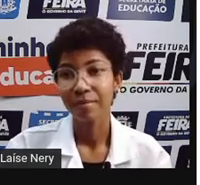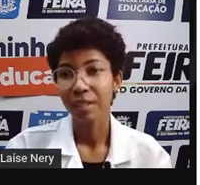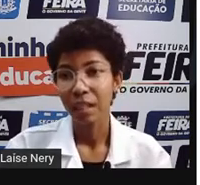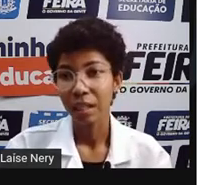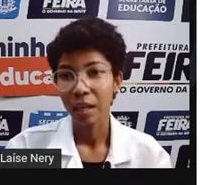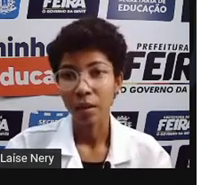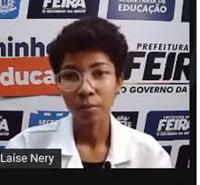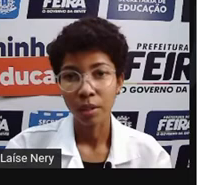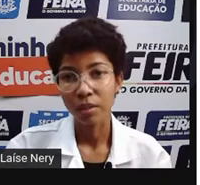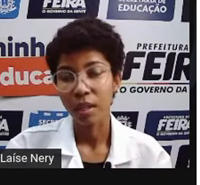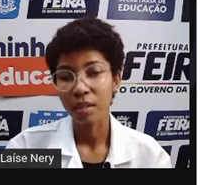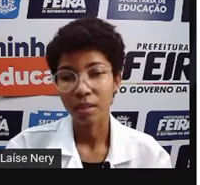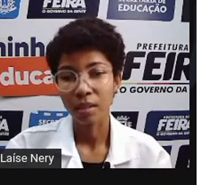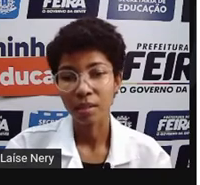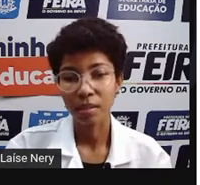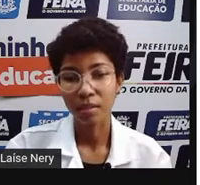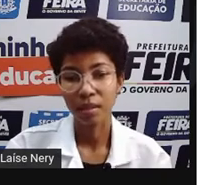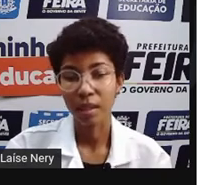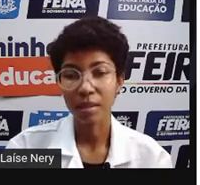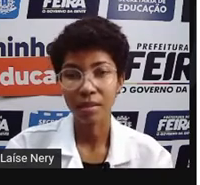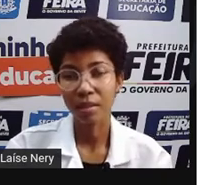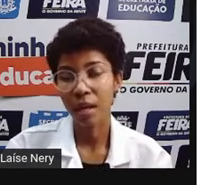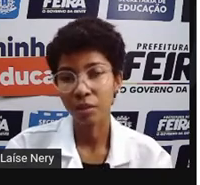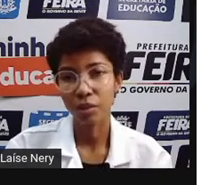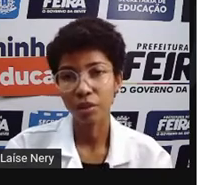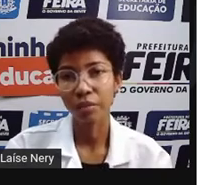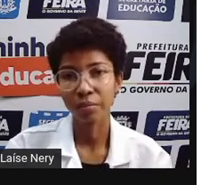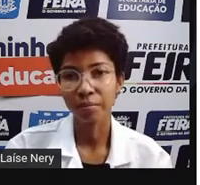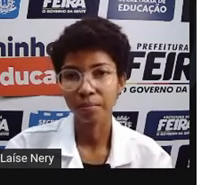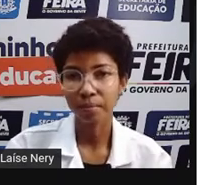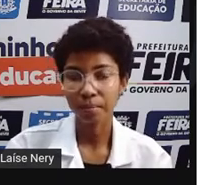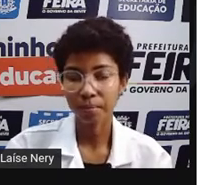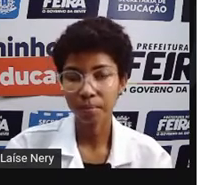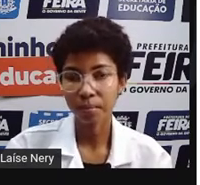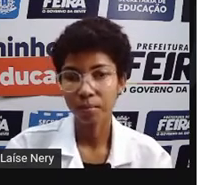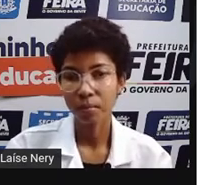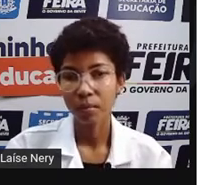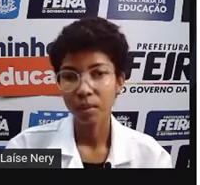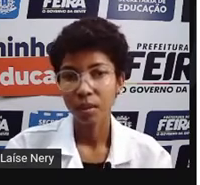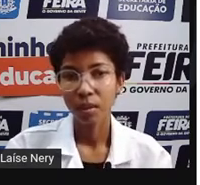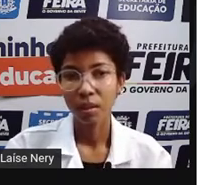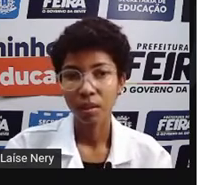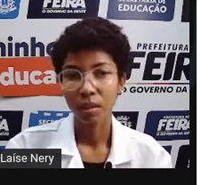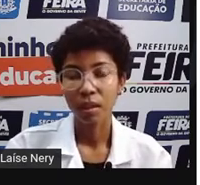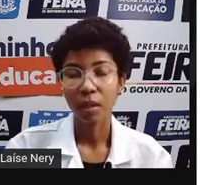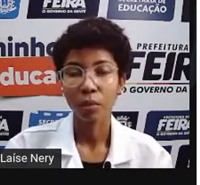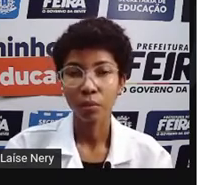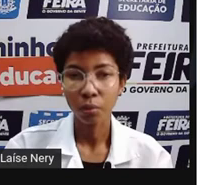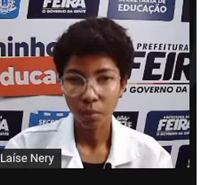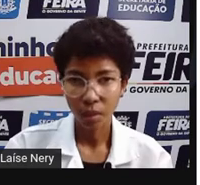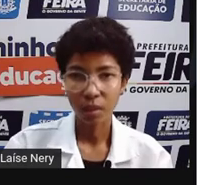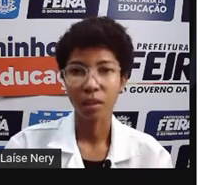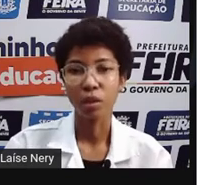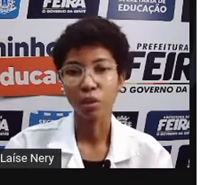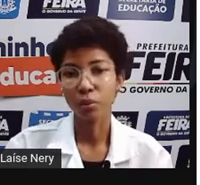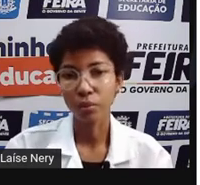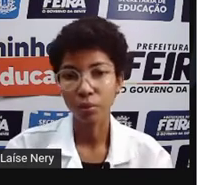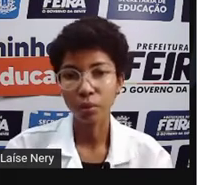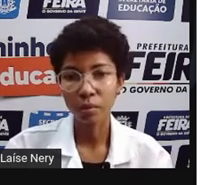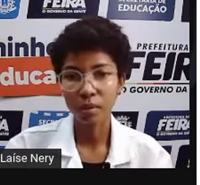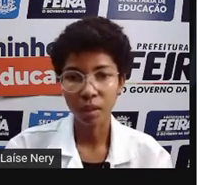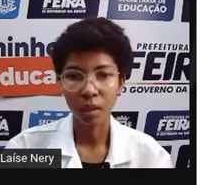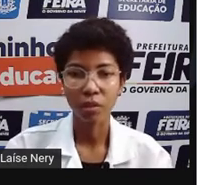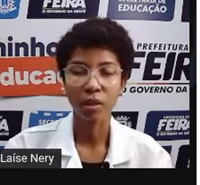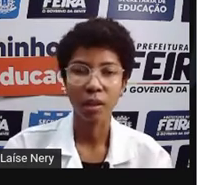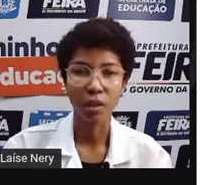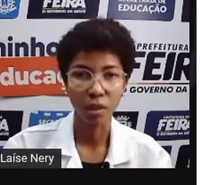Então, realmente, essa necessidade de... da economia da energia, do uso